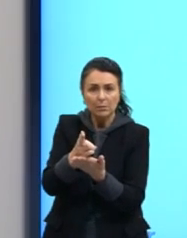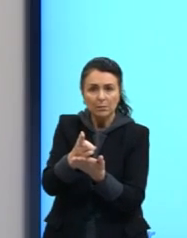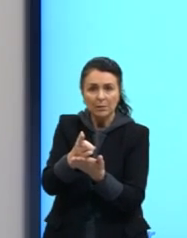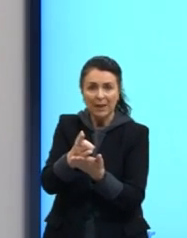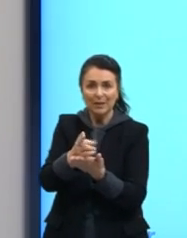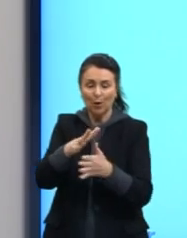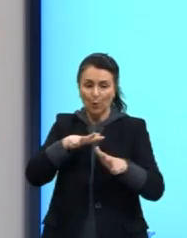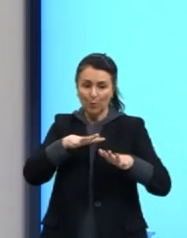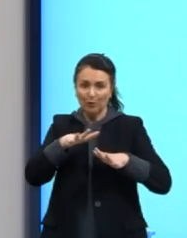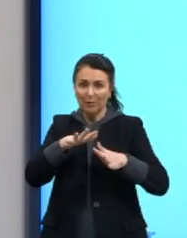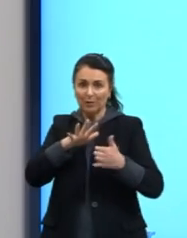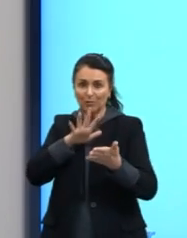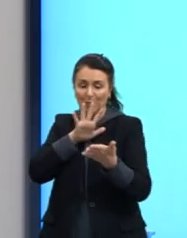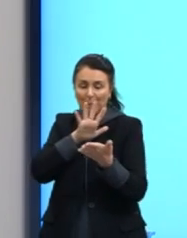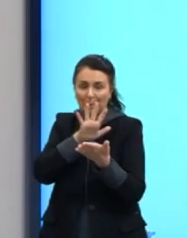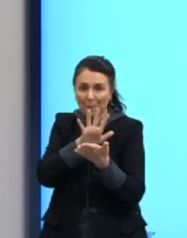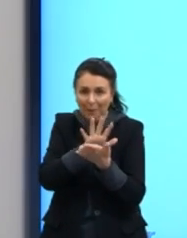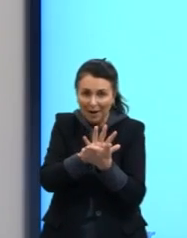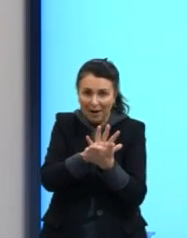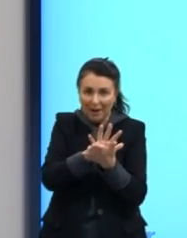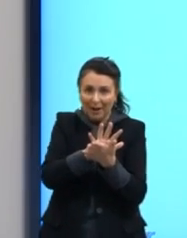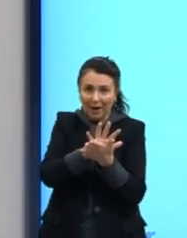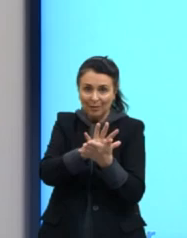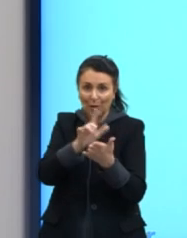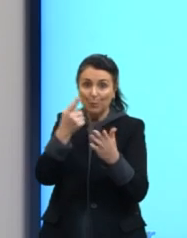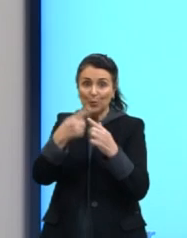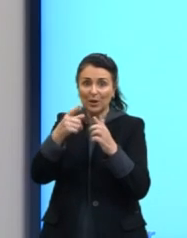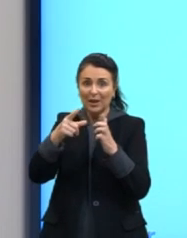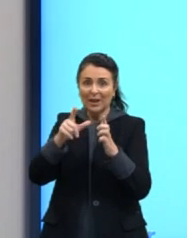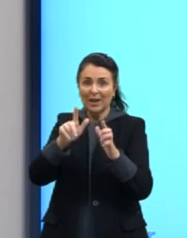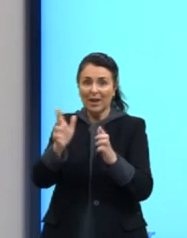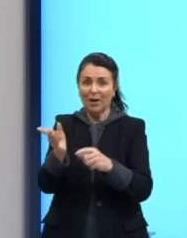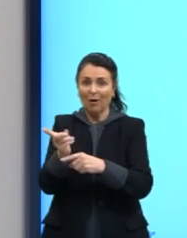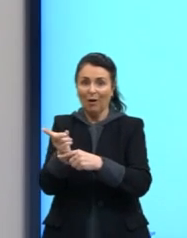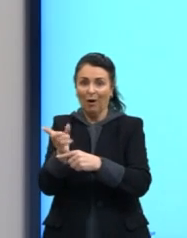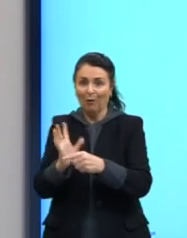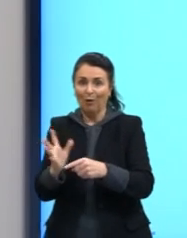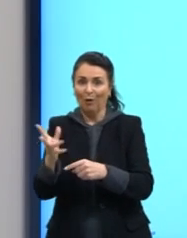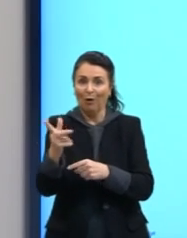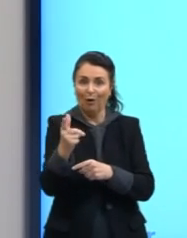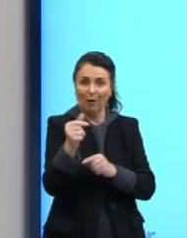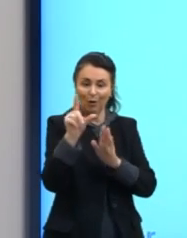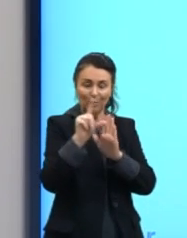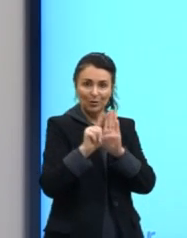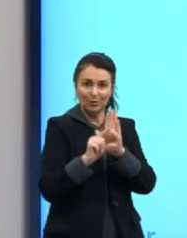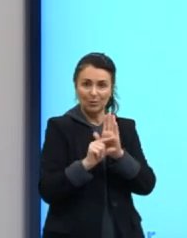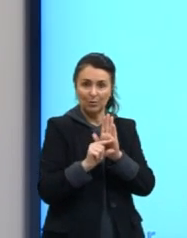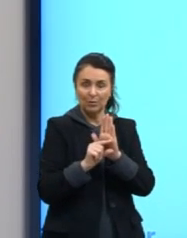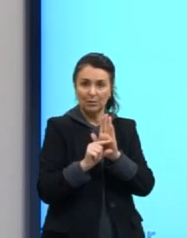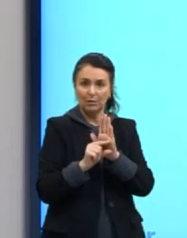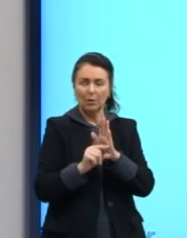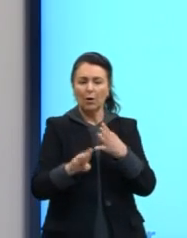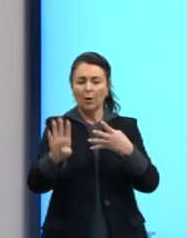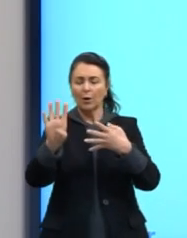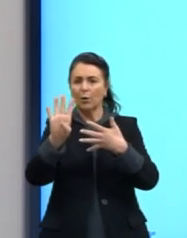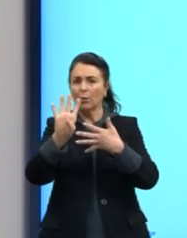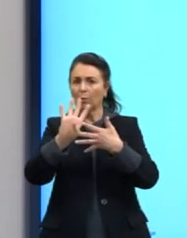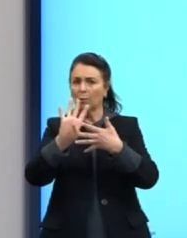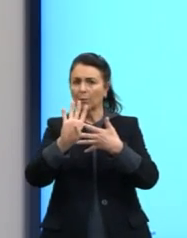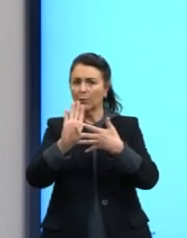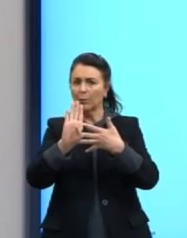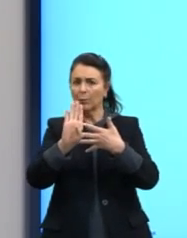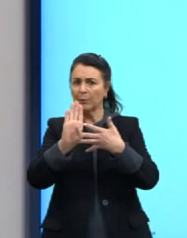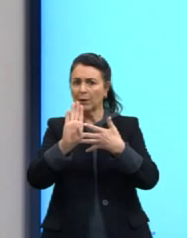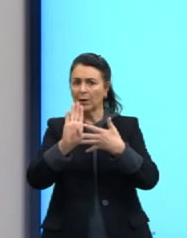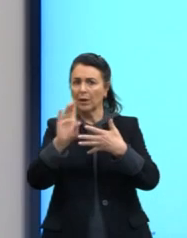parábola, né? De desaceleração. Se a gente olhar, então, a opção D, o que acontece? Aqui tem um pedacinho